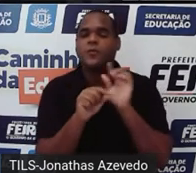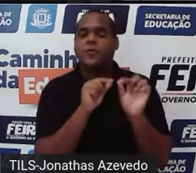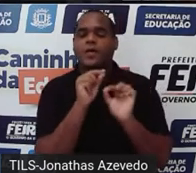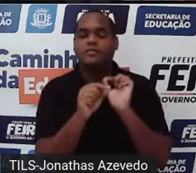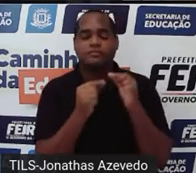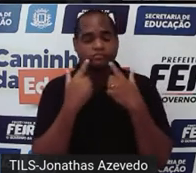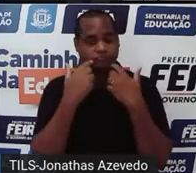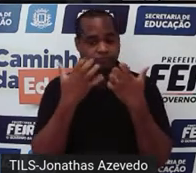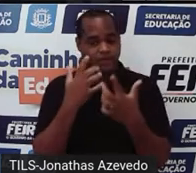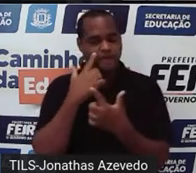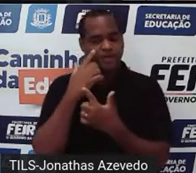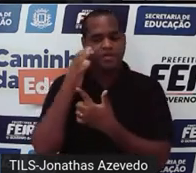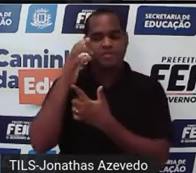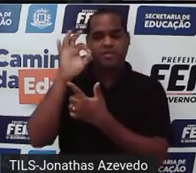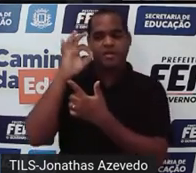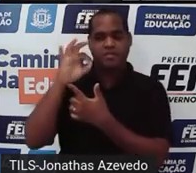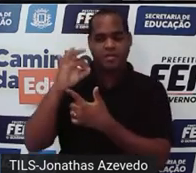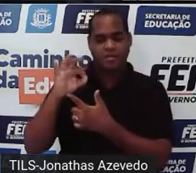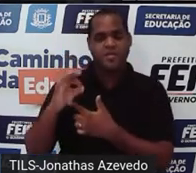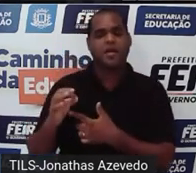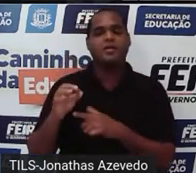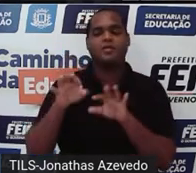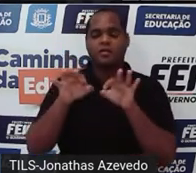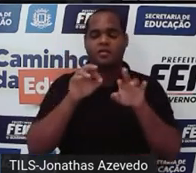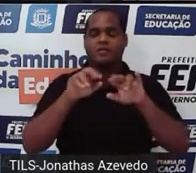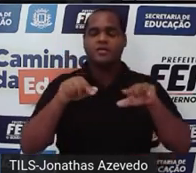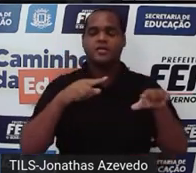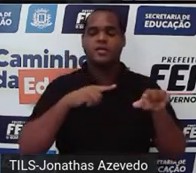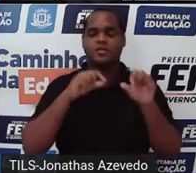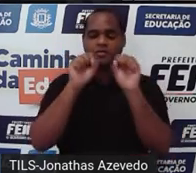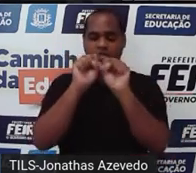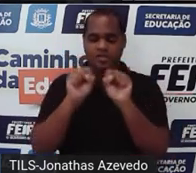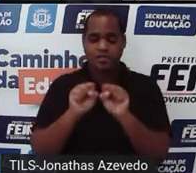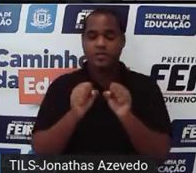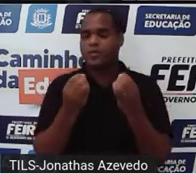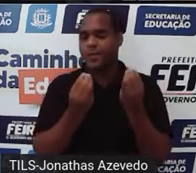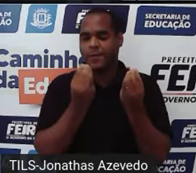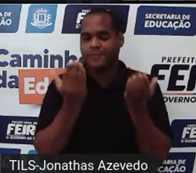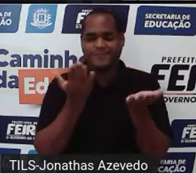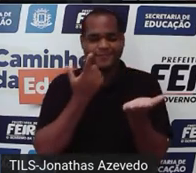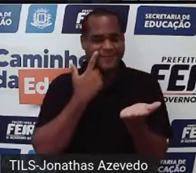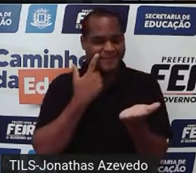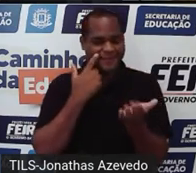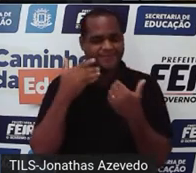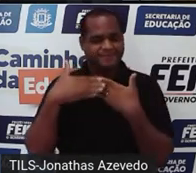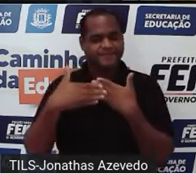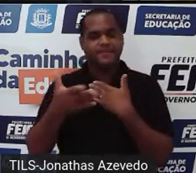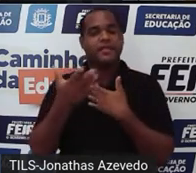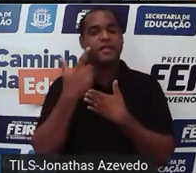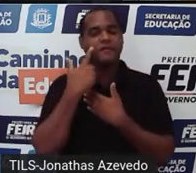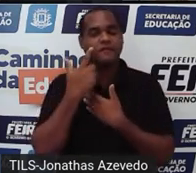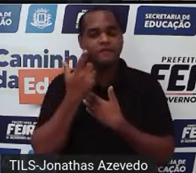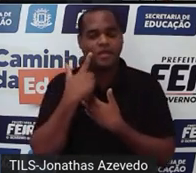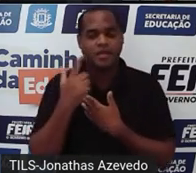vamos conferir como é que resolve esse sistema, então olha só, vem cá,